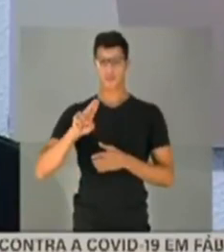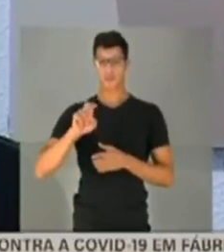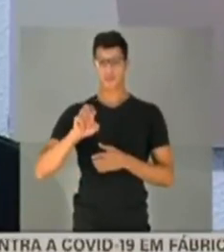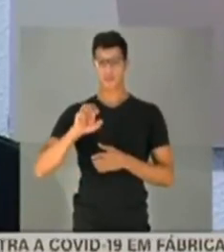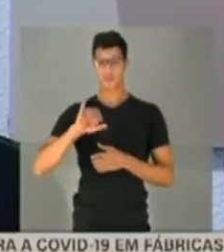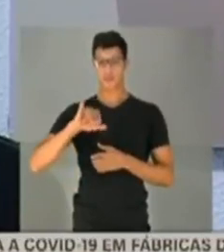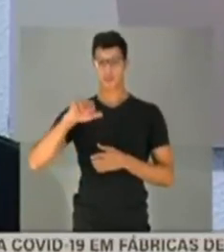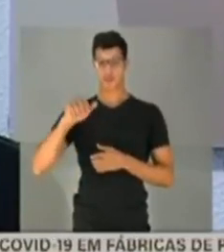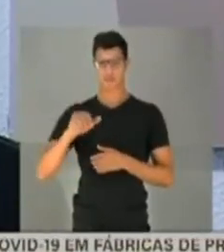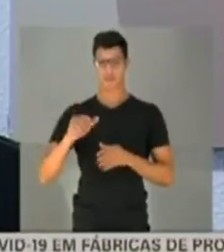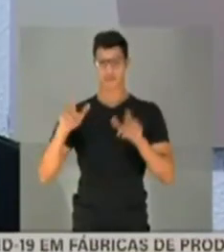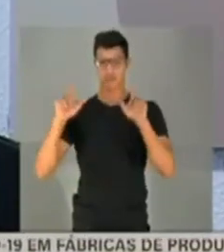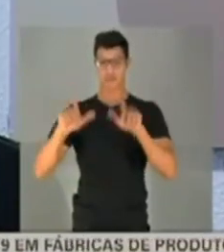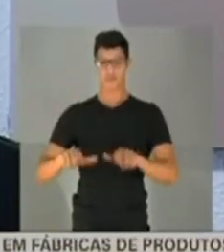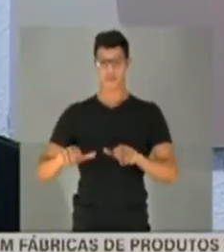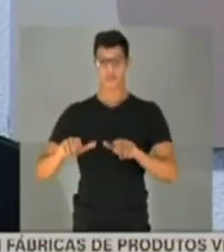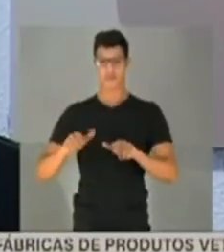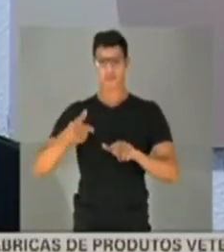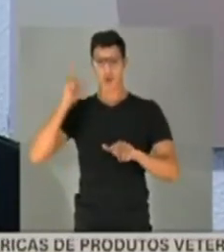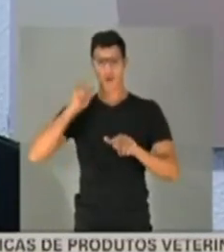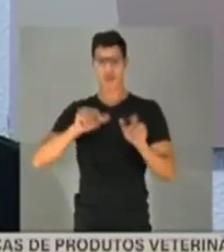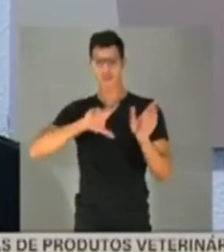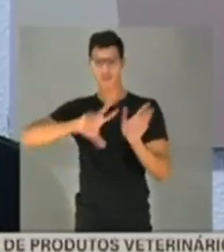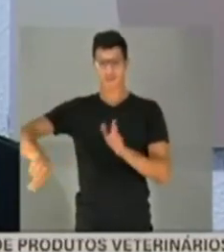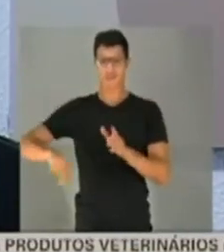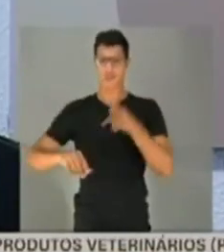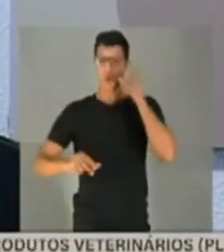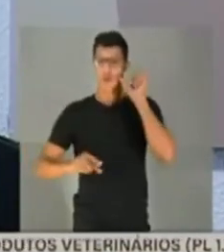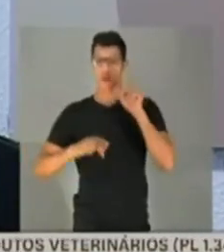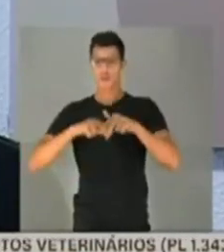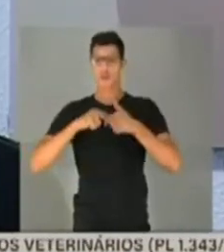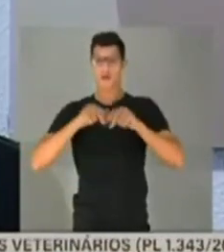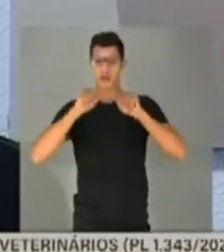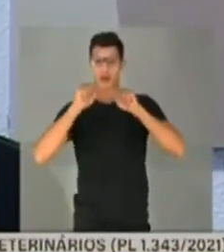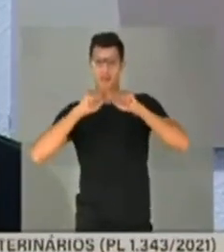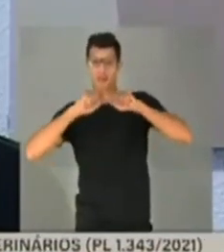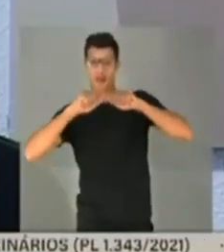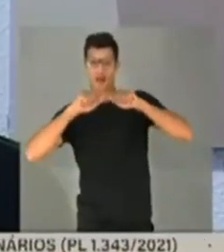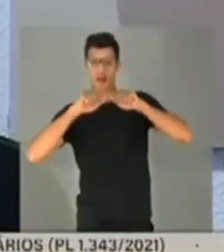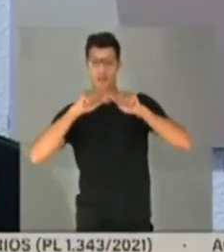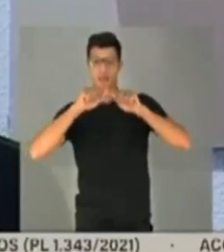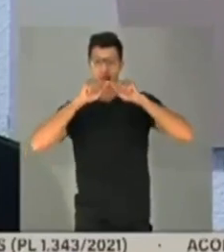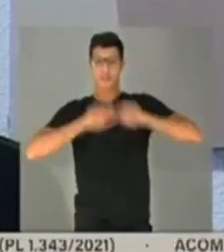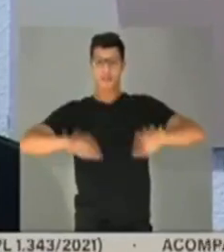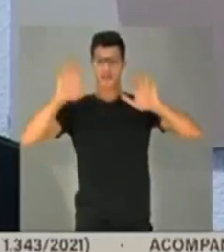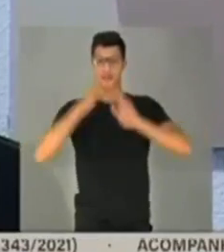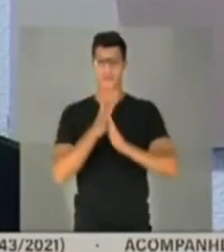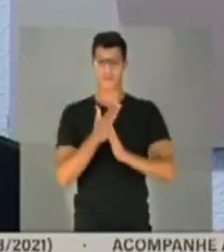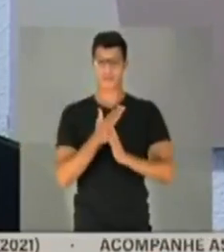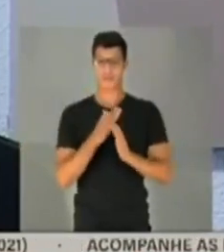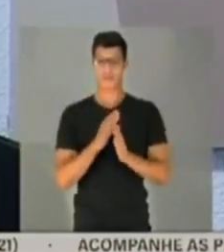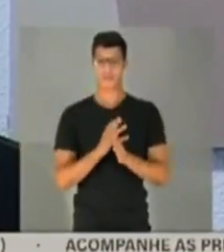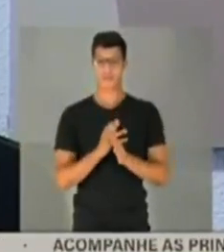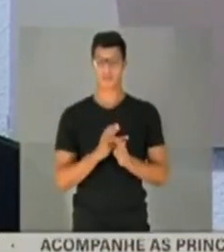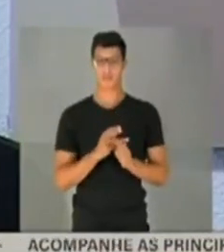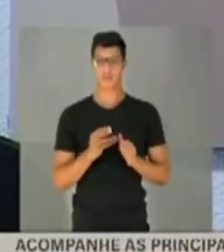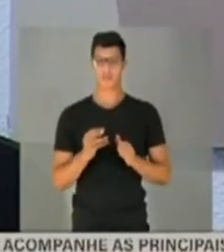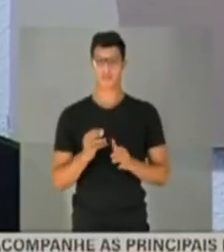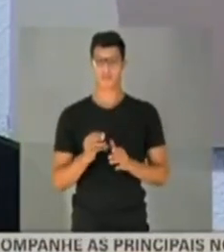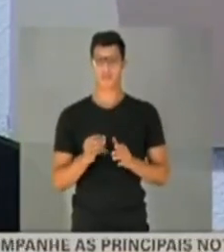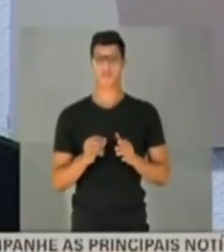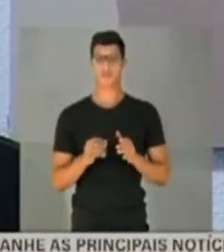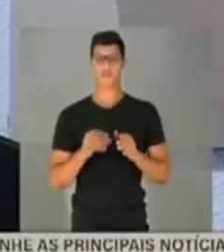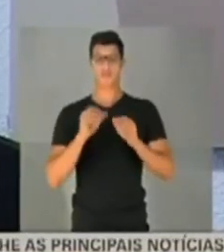o primeiro-ministro, o gabinete do primeiro-ministro caiu ontem, por conta da condição da pandemia. Senador Rodolfo, só para dar uma